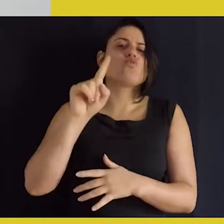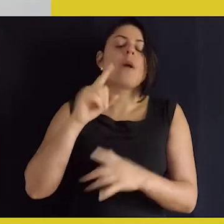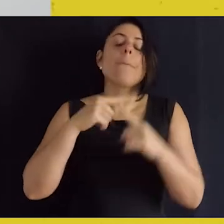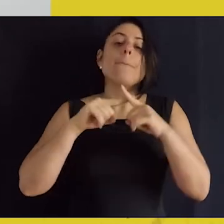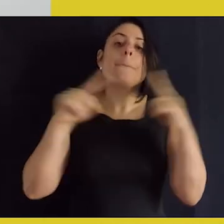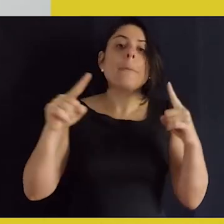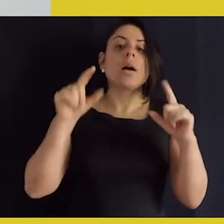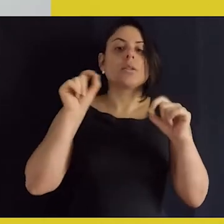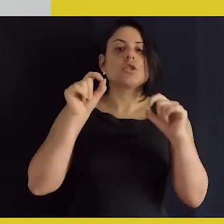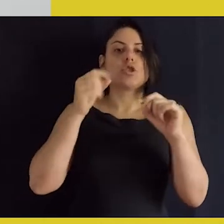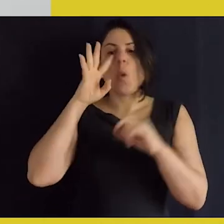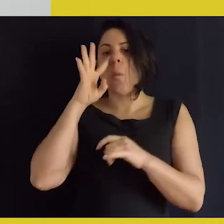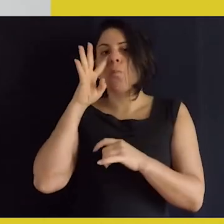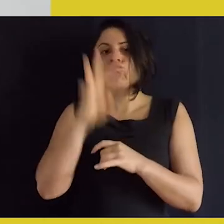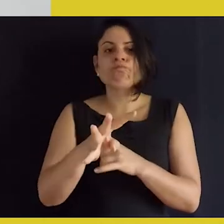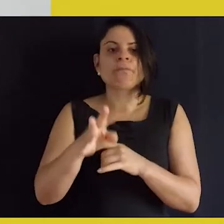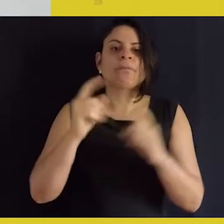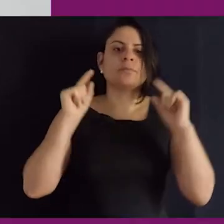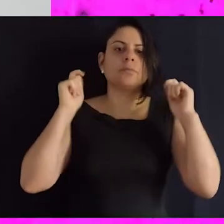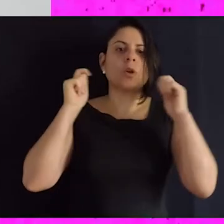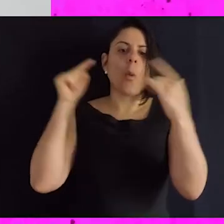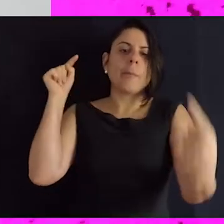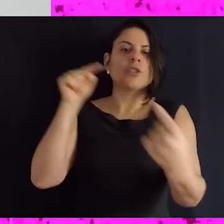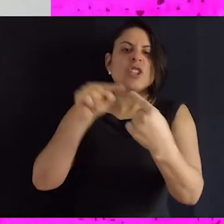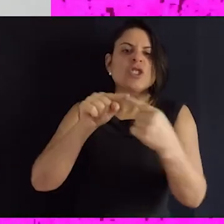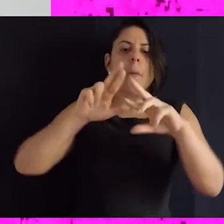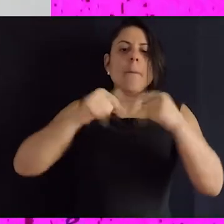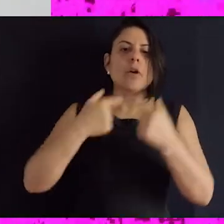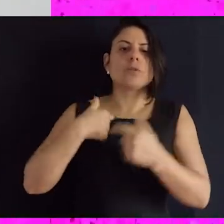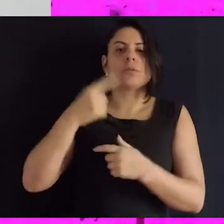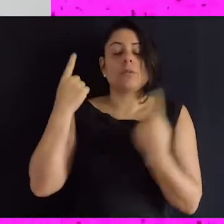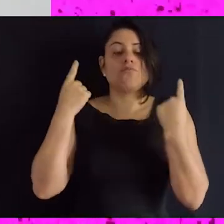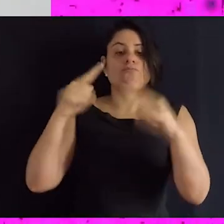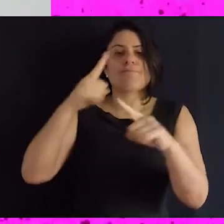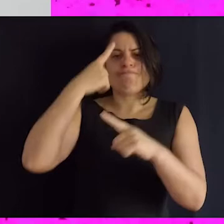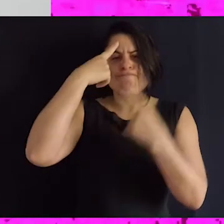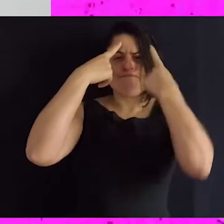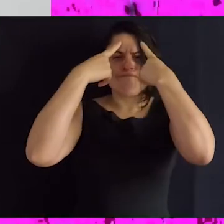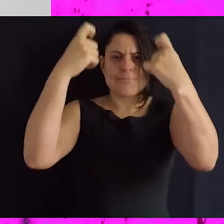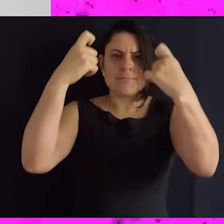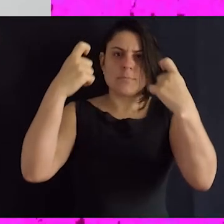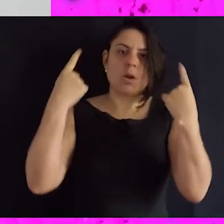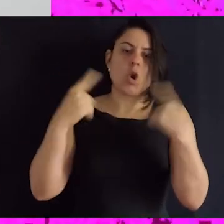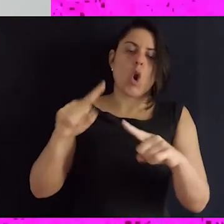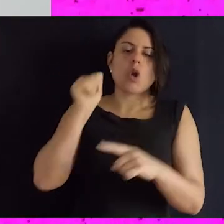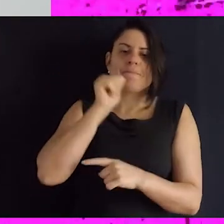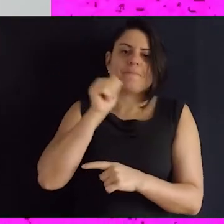visava denunciar o aumento de violência contra a mulher que teve naquele ano.